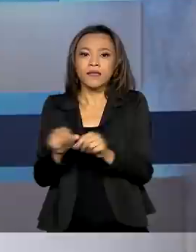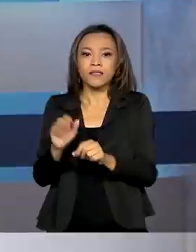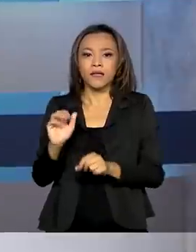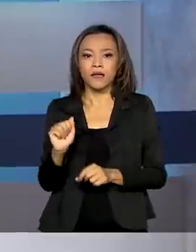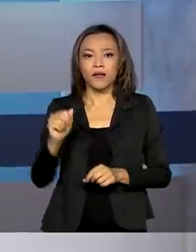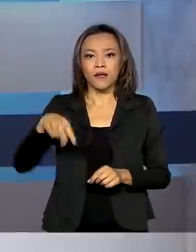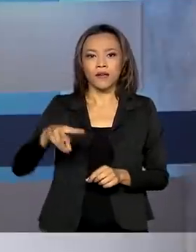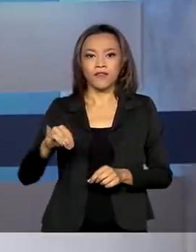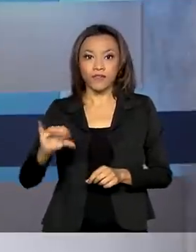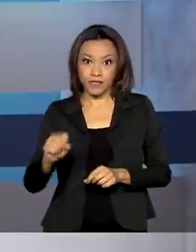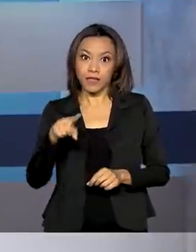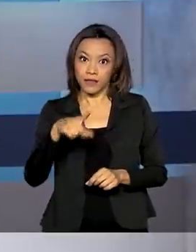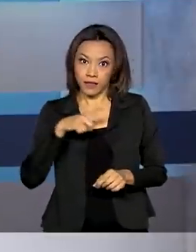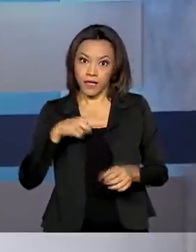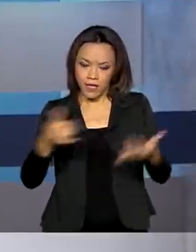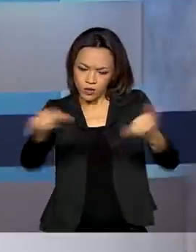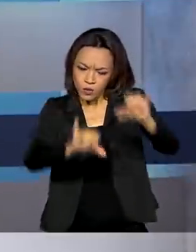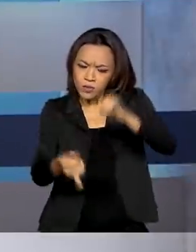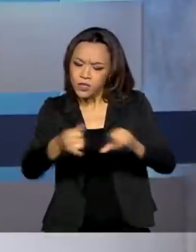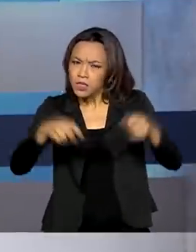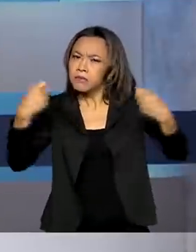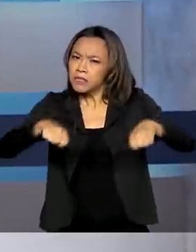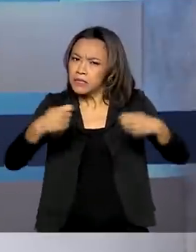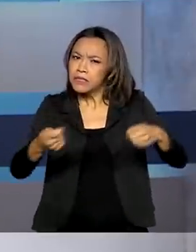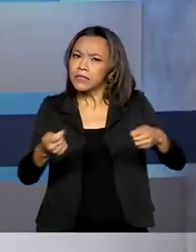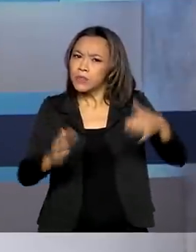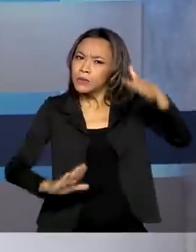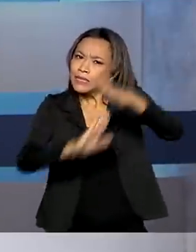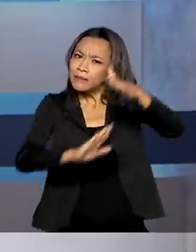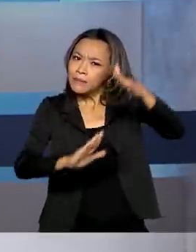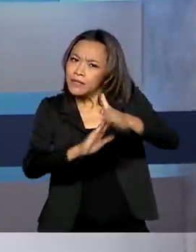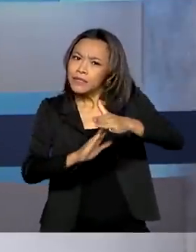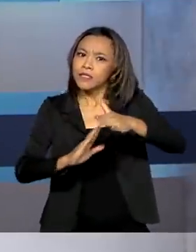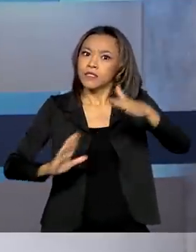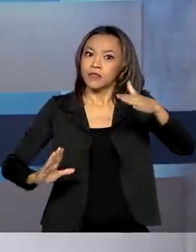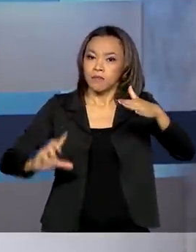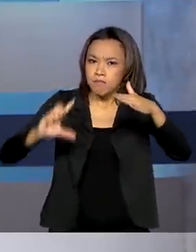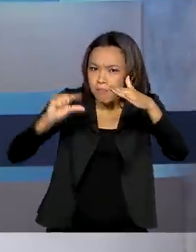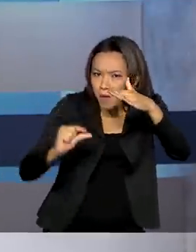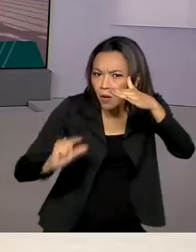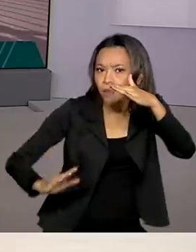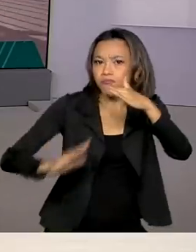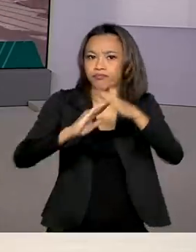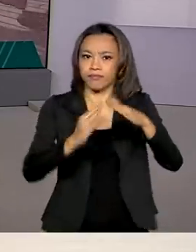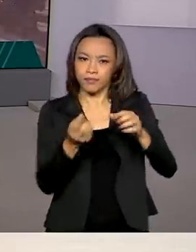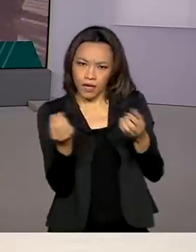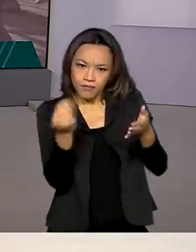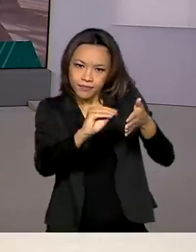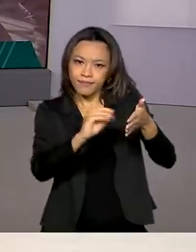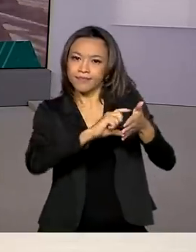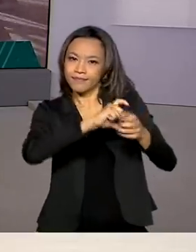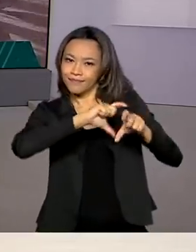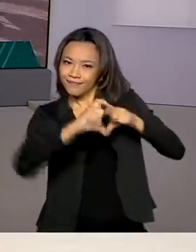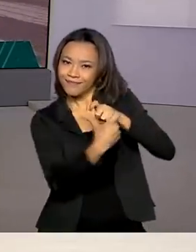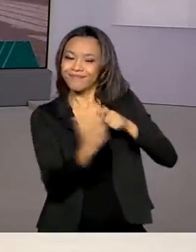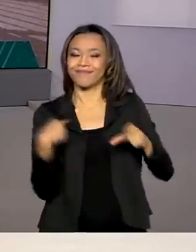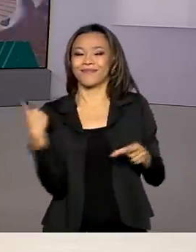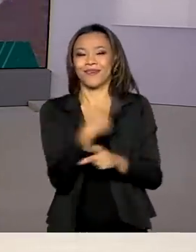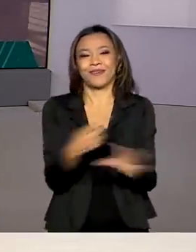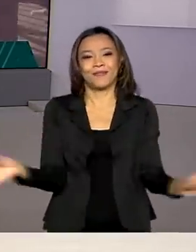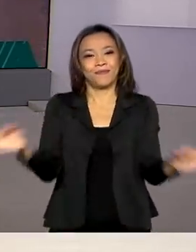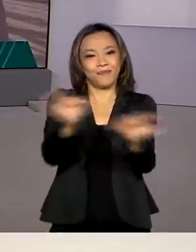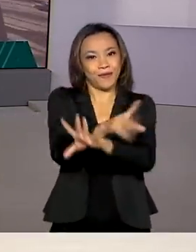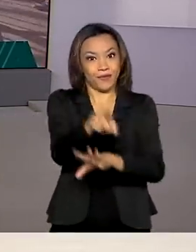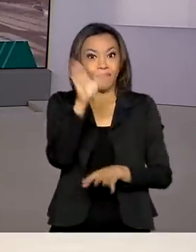substâncias permitidas na composição dos suplementos e os limites mínimos e máximos. O Brasil em Dia fica por aqui.